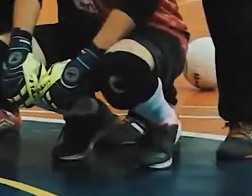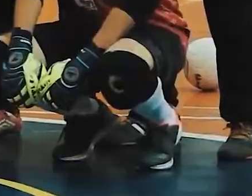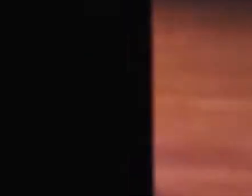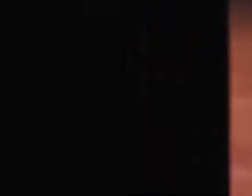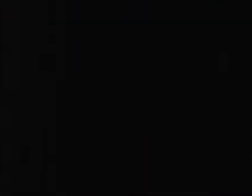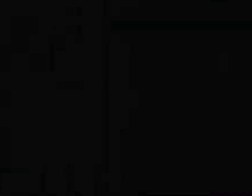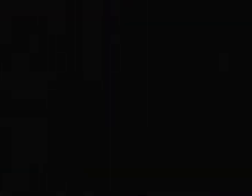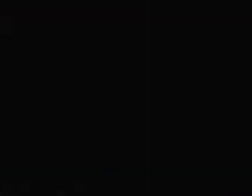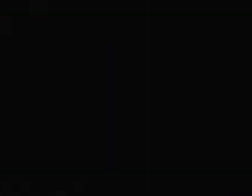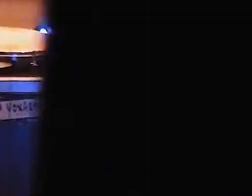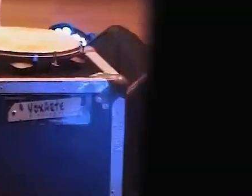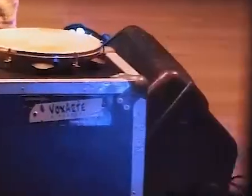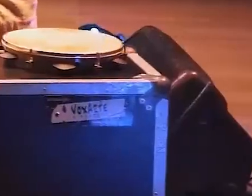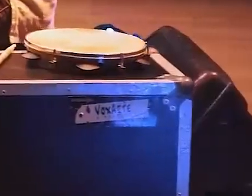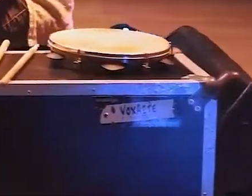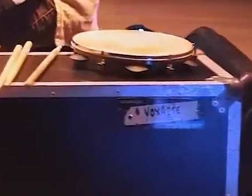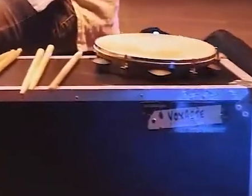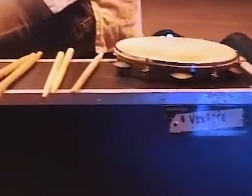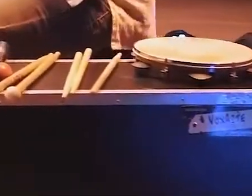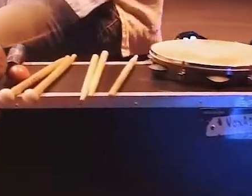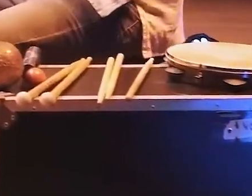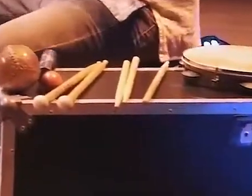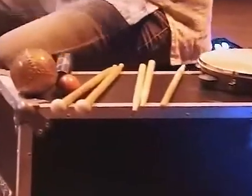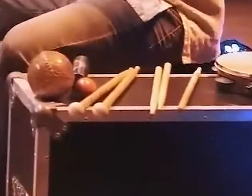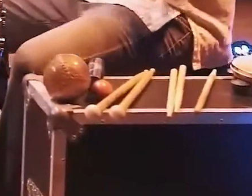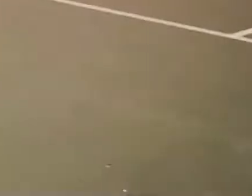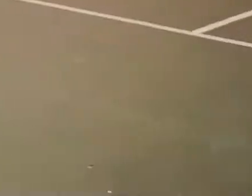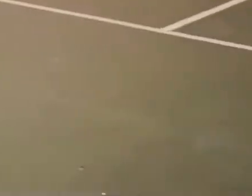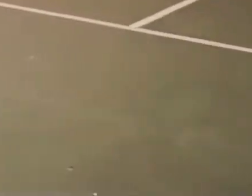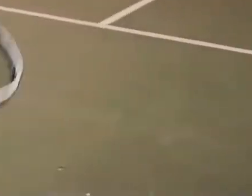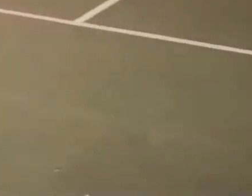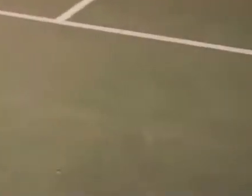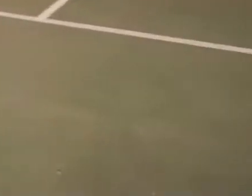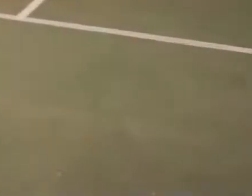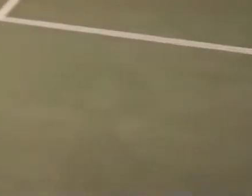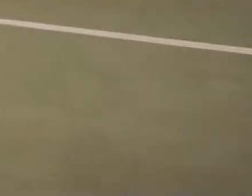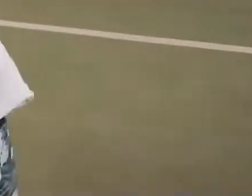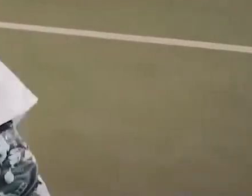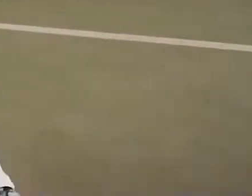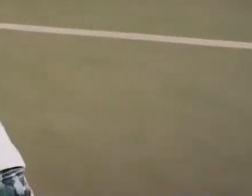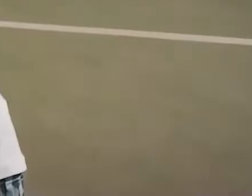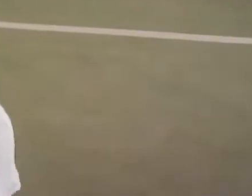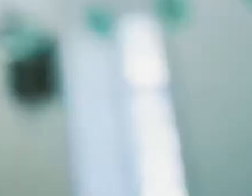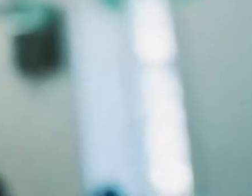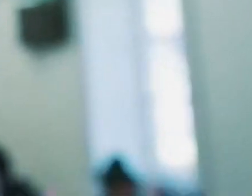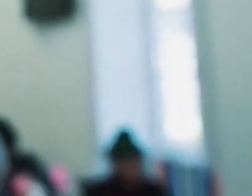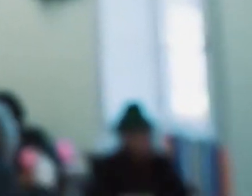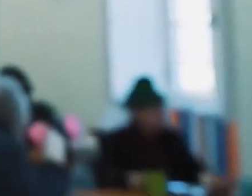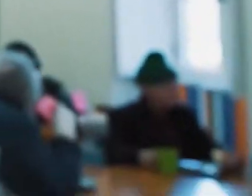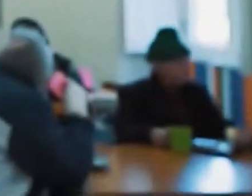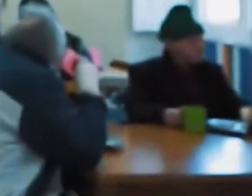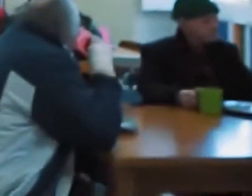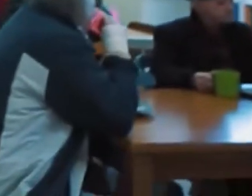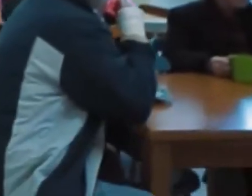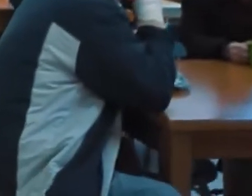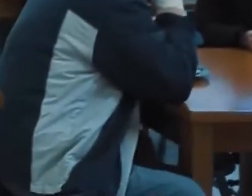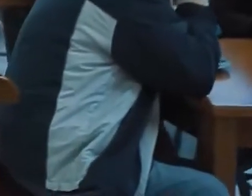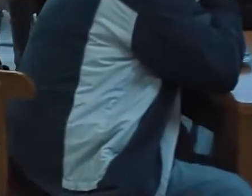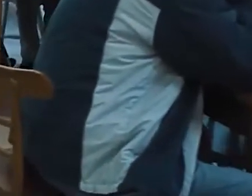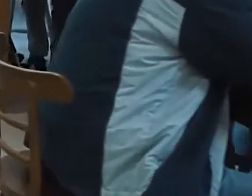pessoas através de projetos culturais, esportivos e sociais.